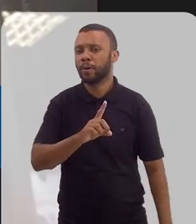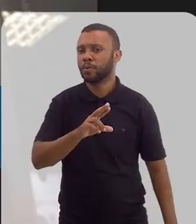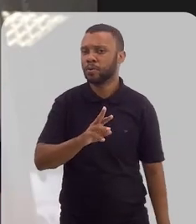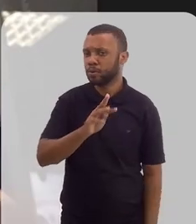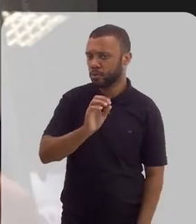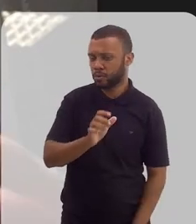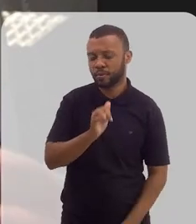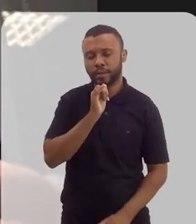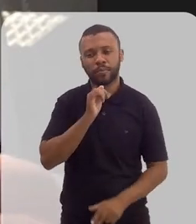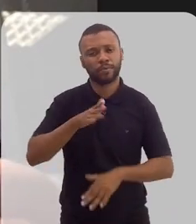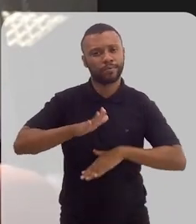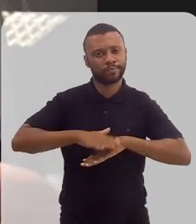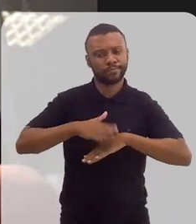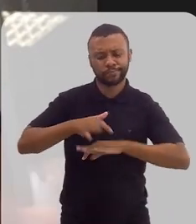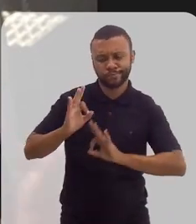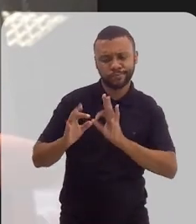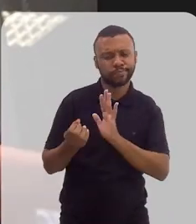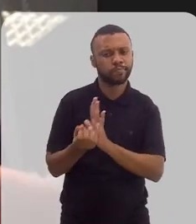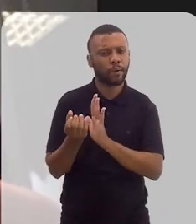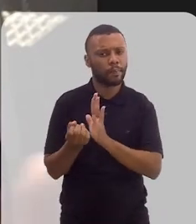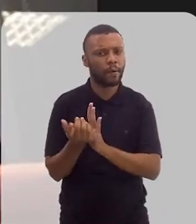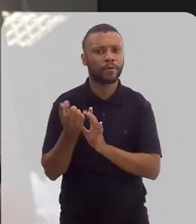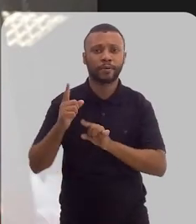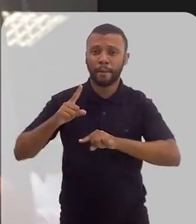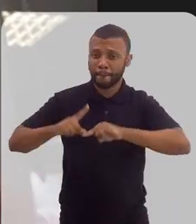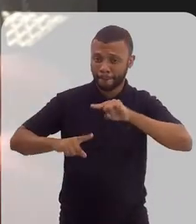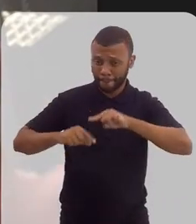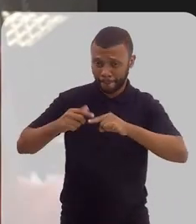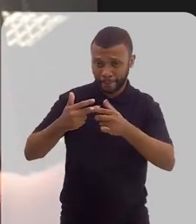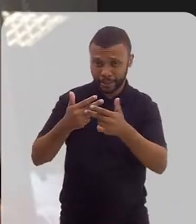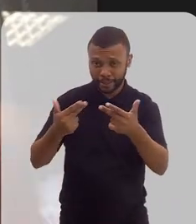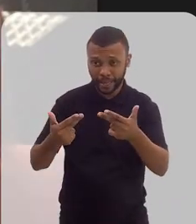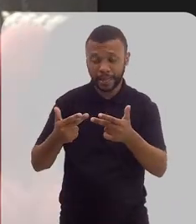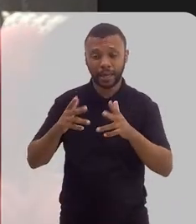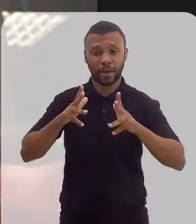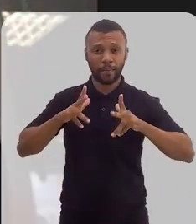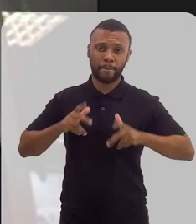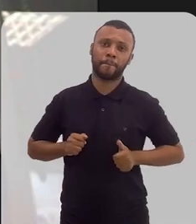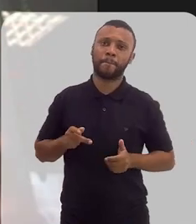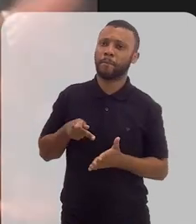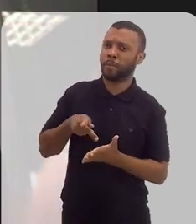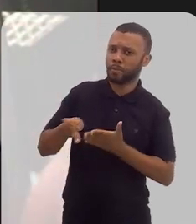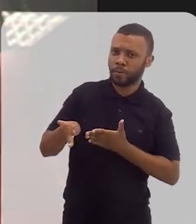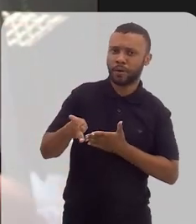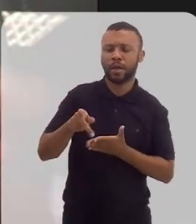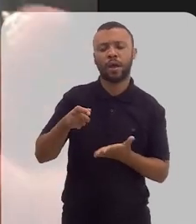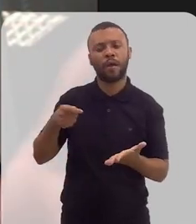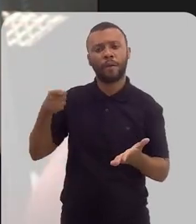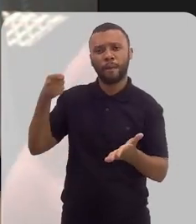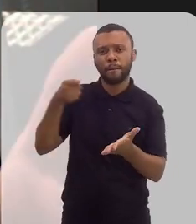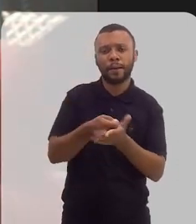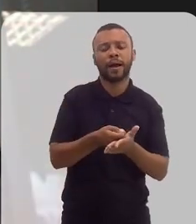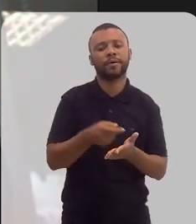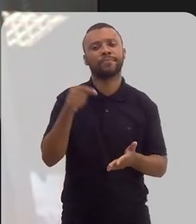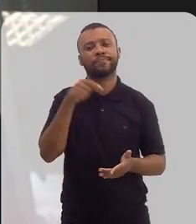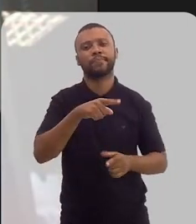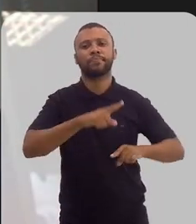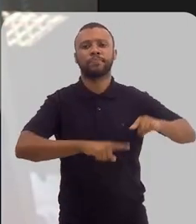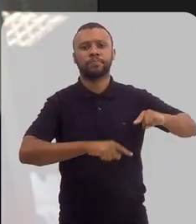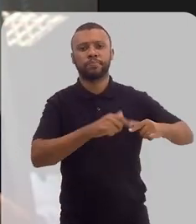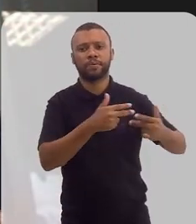Quando eu produzo, a partir de matéria virgem, um produto e coloco ele no mercado, eu pago meus impostos desse produto.